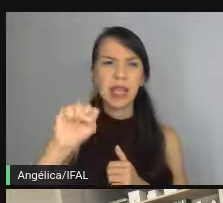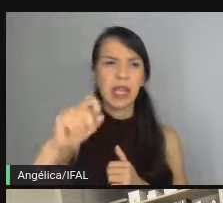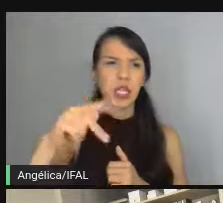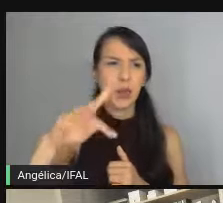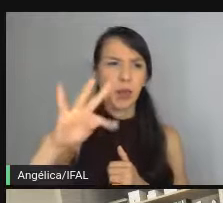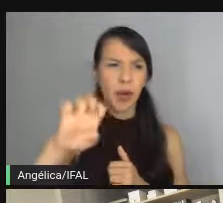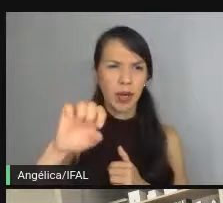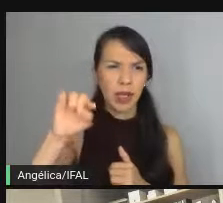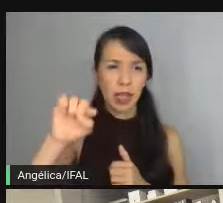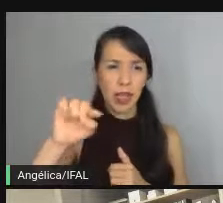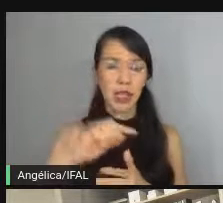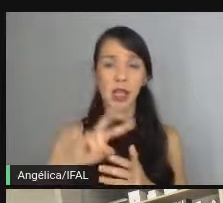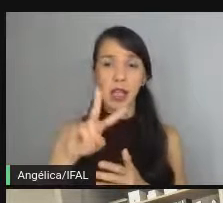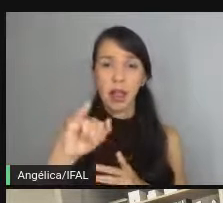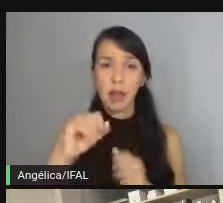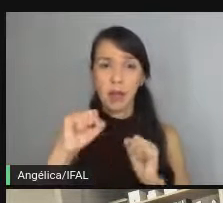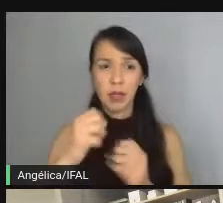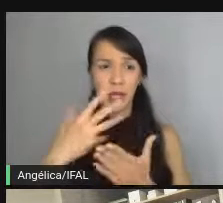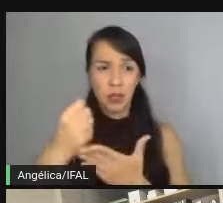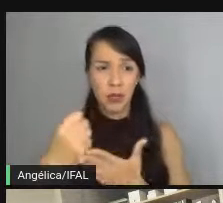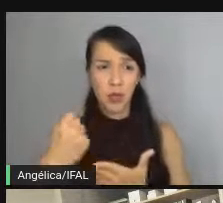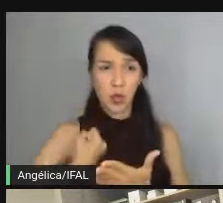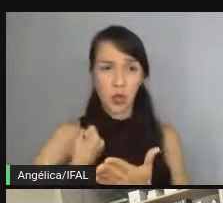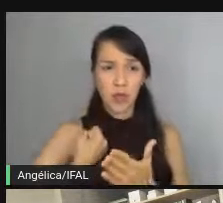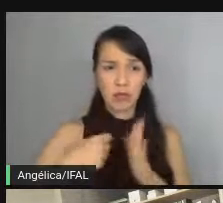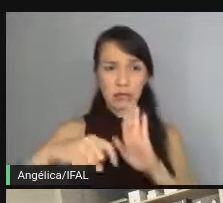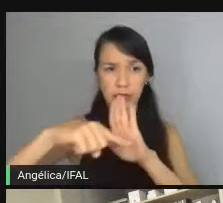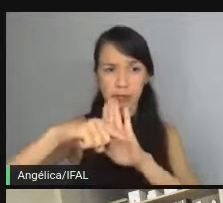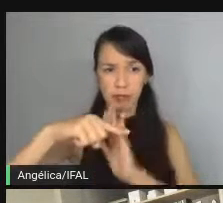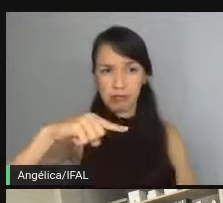Fari, ele vai poder receber números negativos?